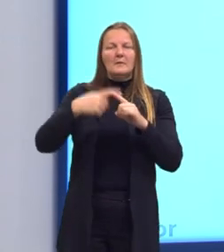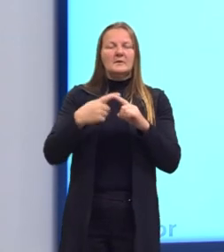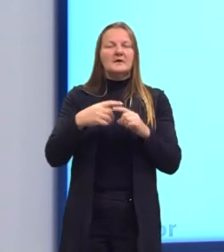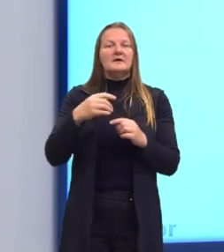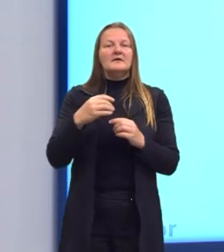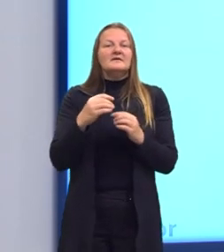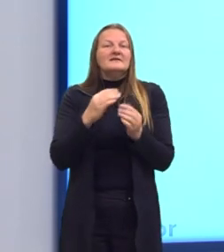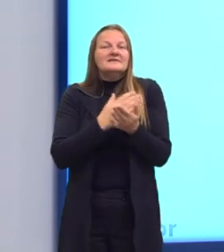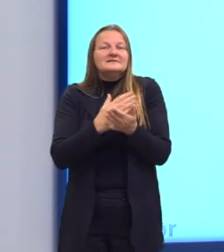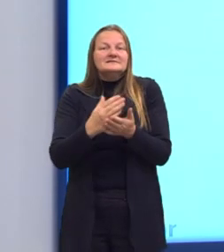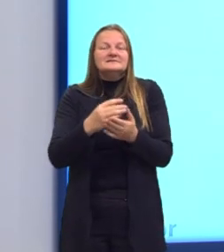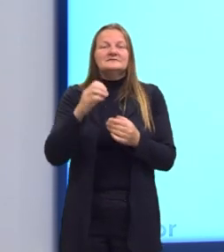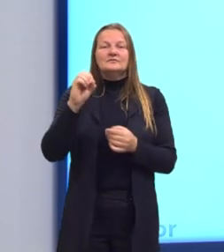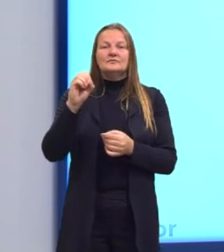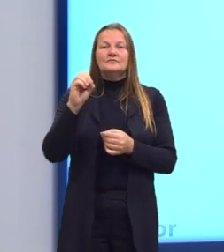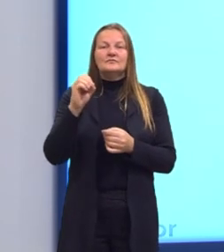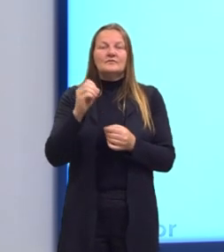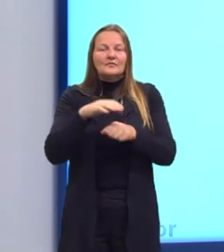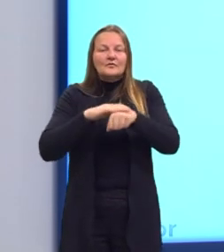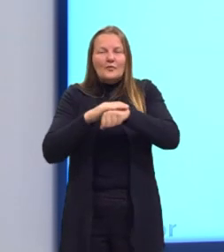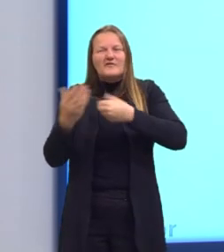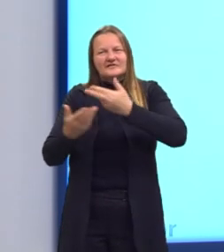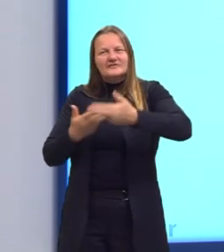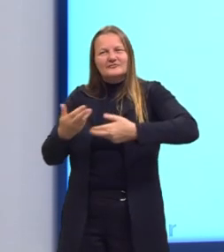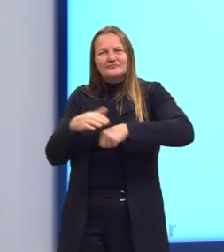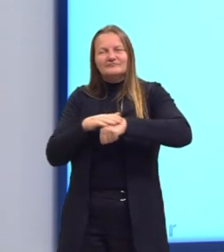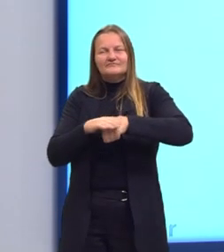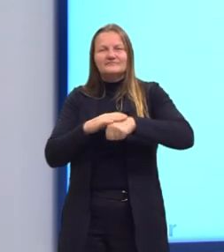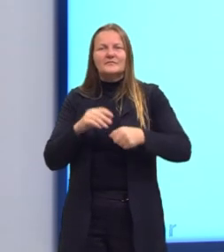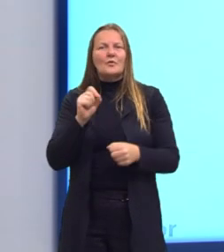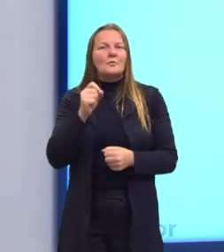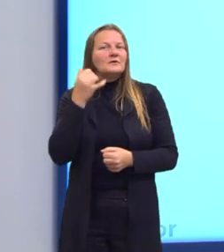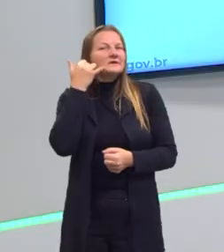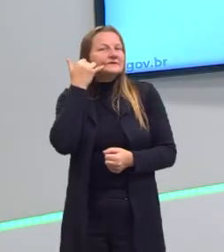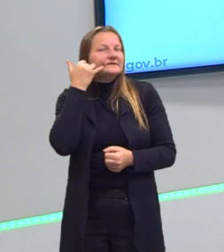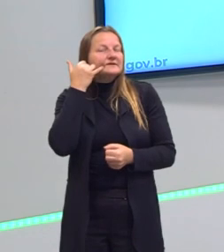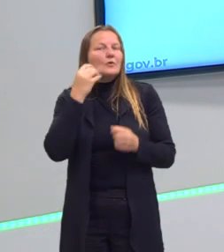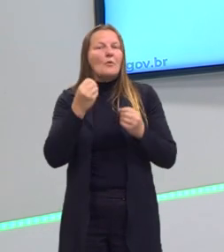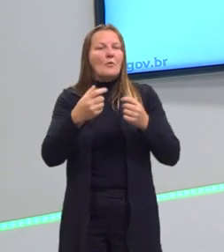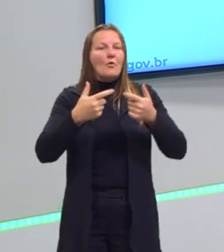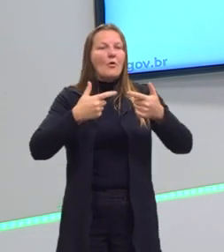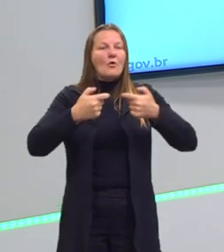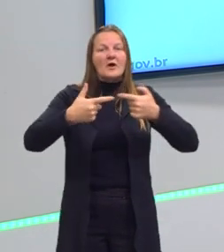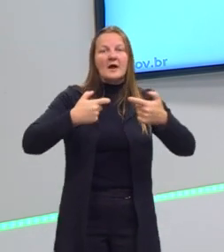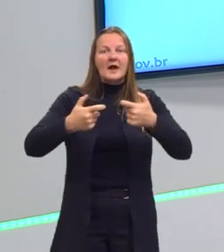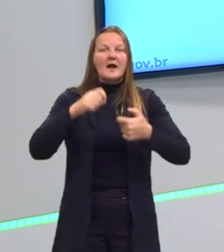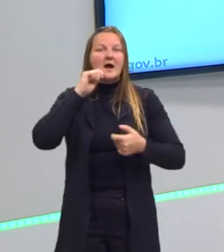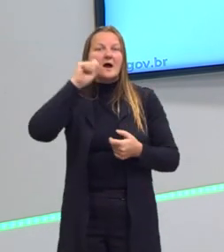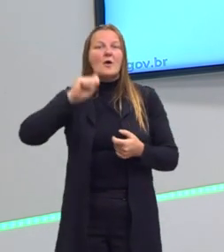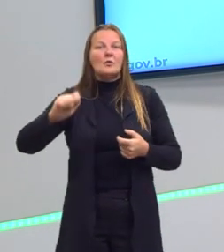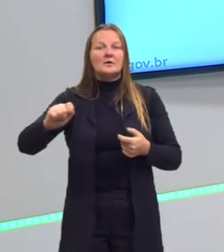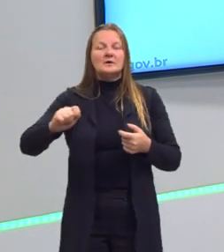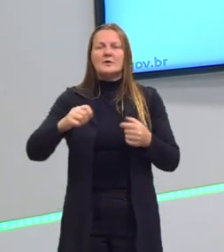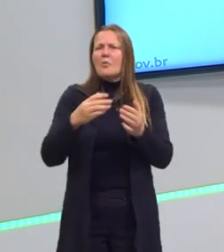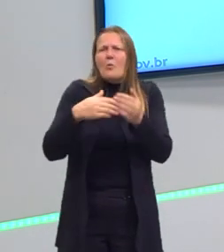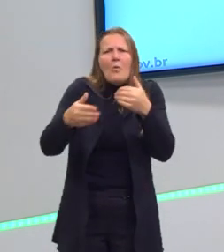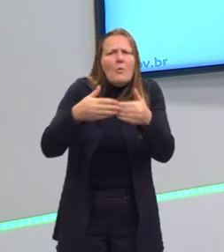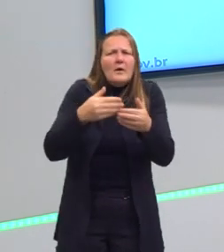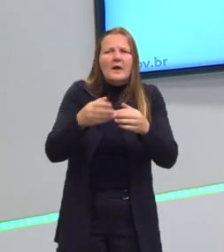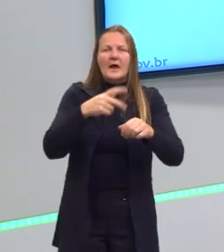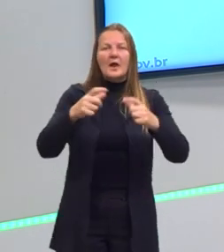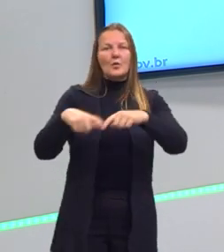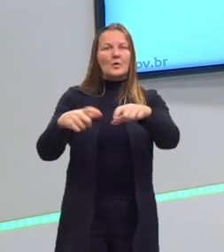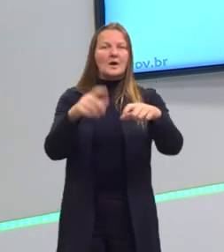comentávamos em off agora aqui antes da aula, se quiséssemos saber nesse momento como está a guerra na Ucrânia, em qualquer parte do mundo, é algo